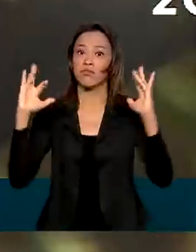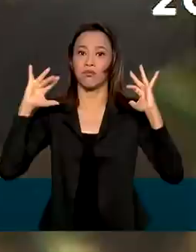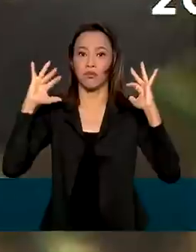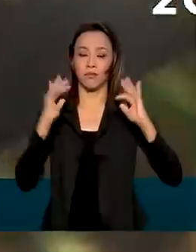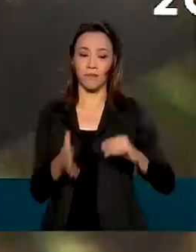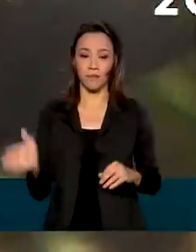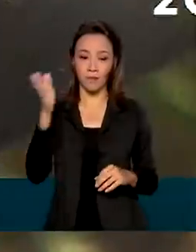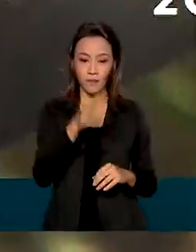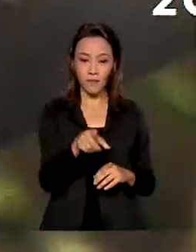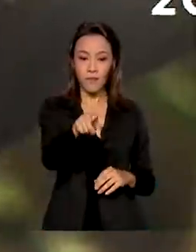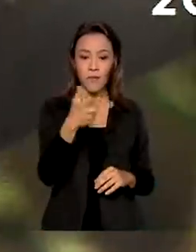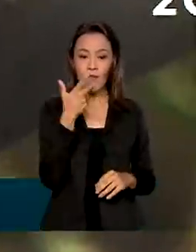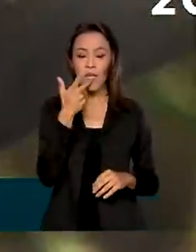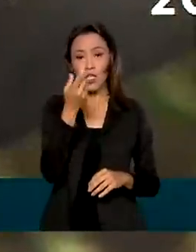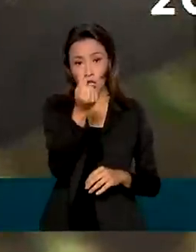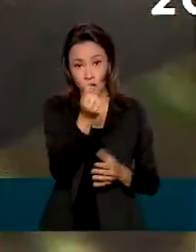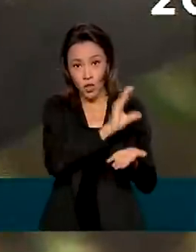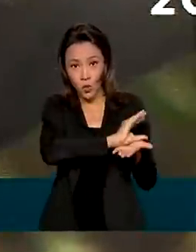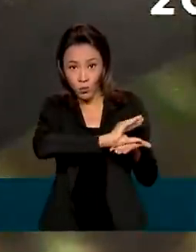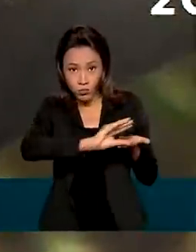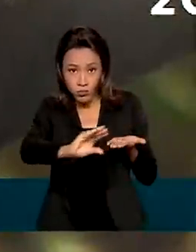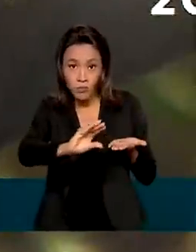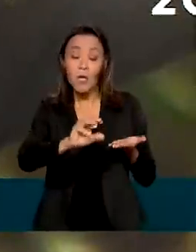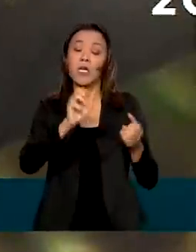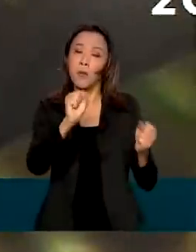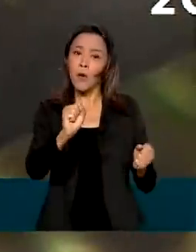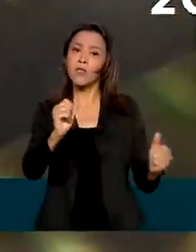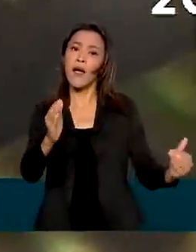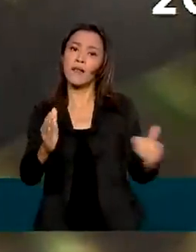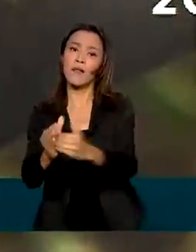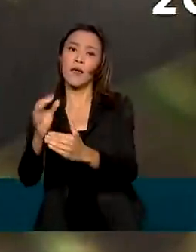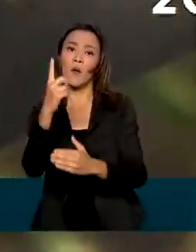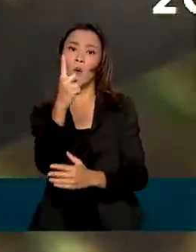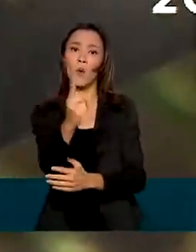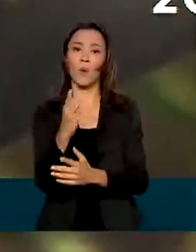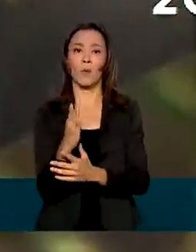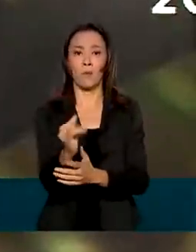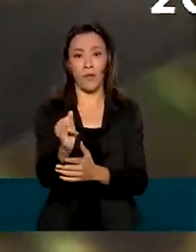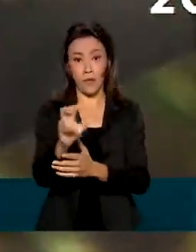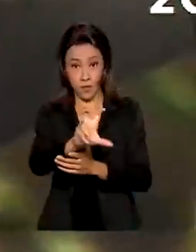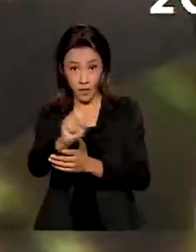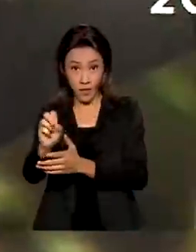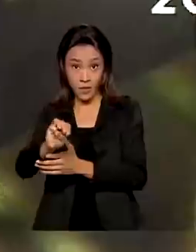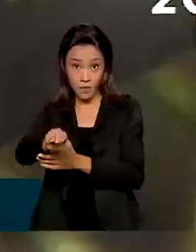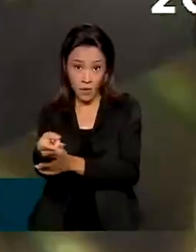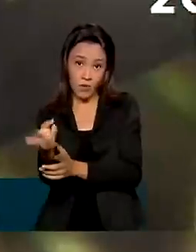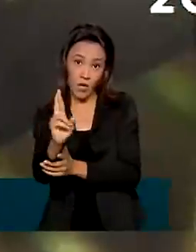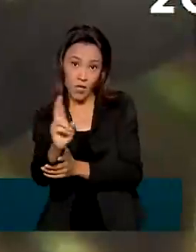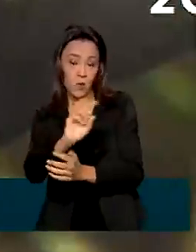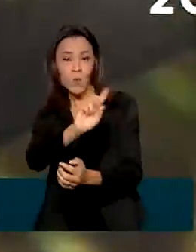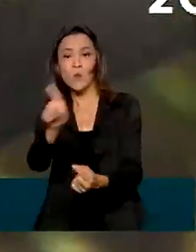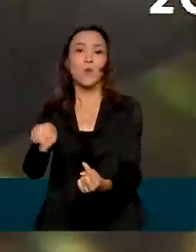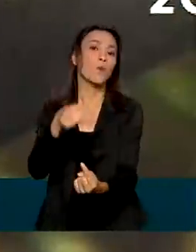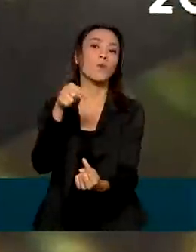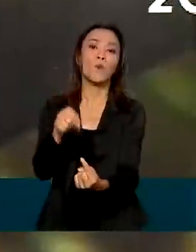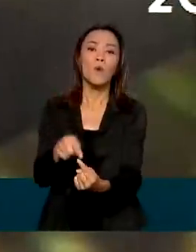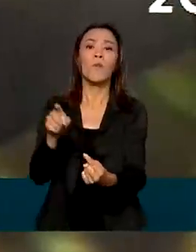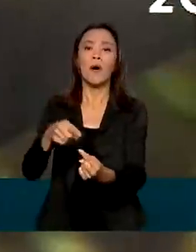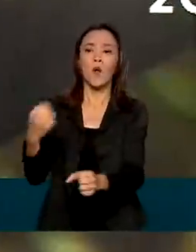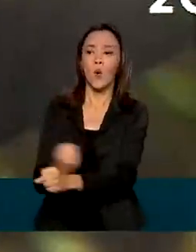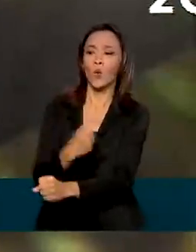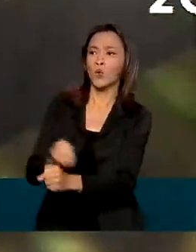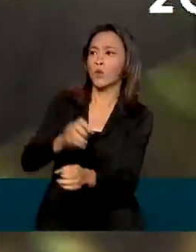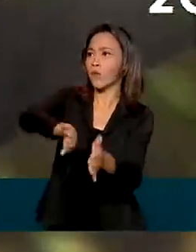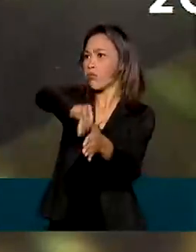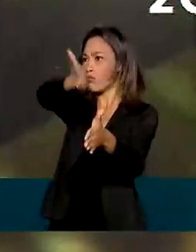recursos de longo prazo que podem chegar até 1 bilhão e 500 milhões de reais para a construção de silos e armazéns,